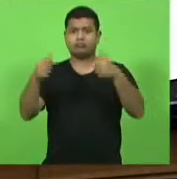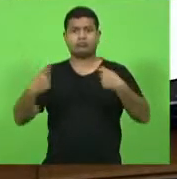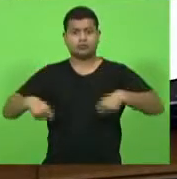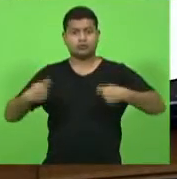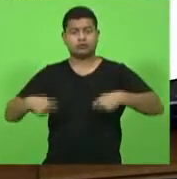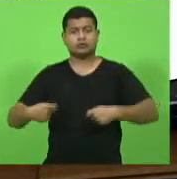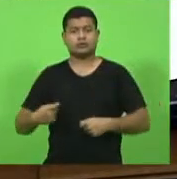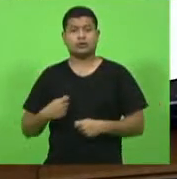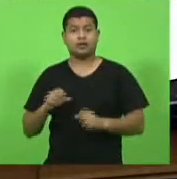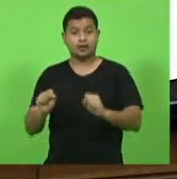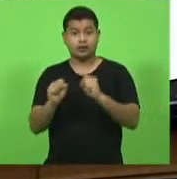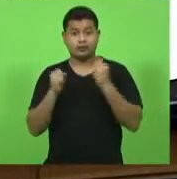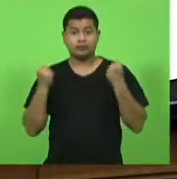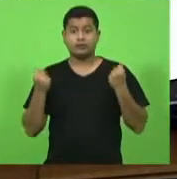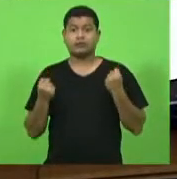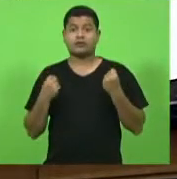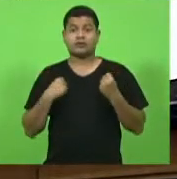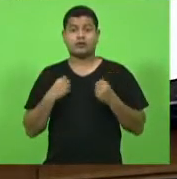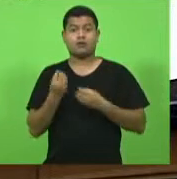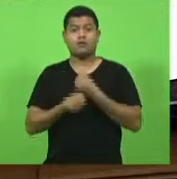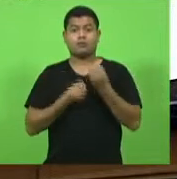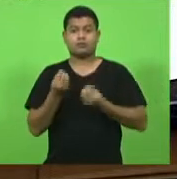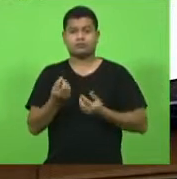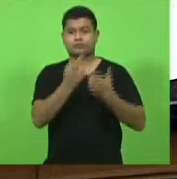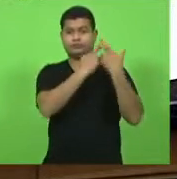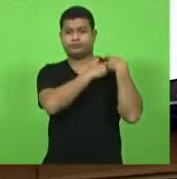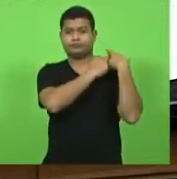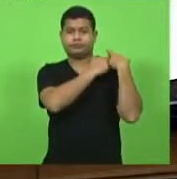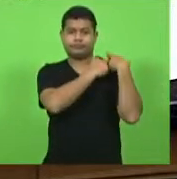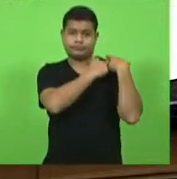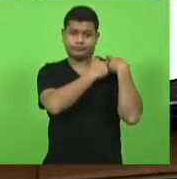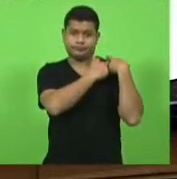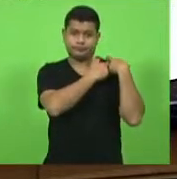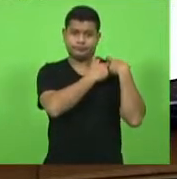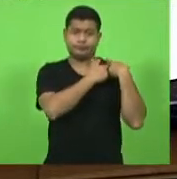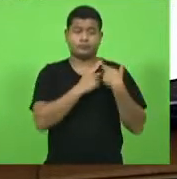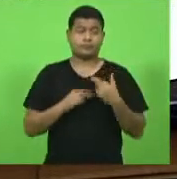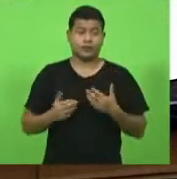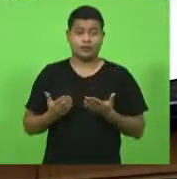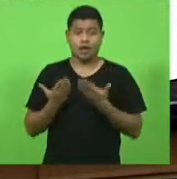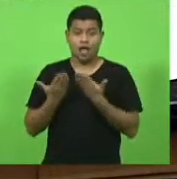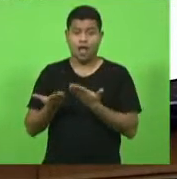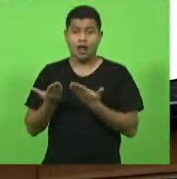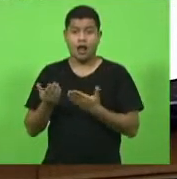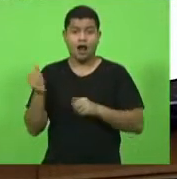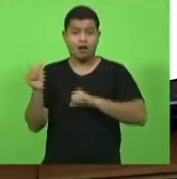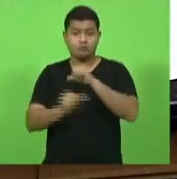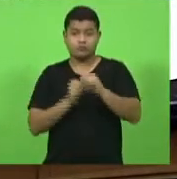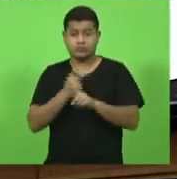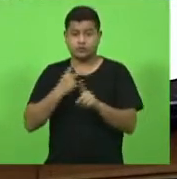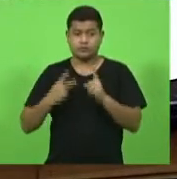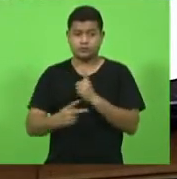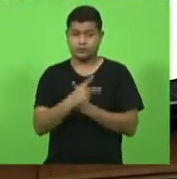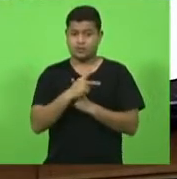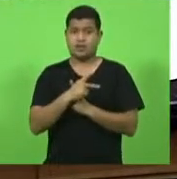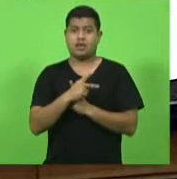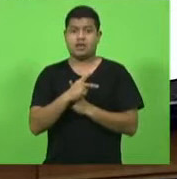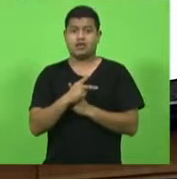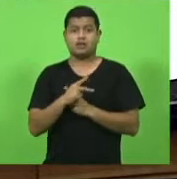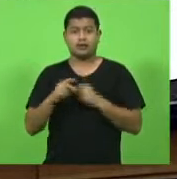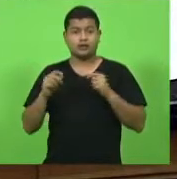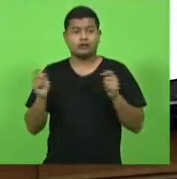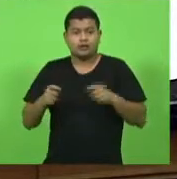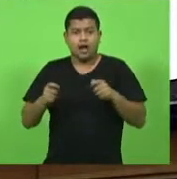isso com total responsabilidade defendendo uma reforma que possa solucionar sim a nossa